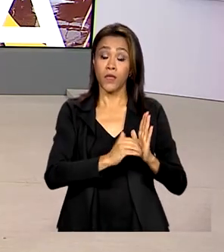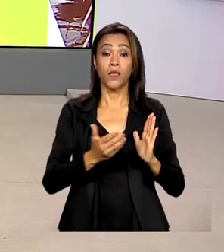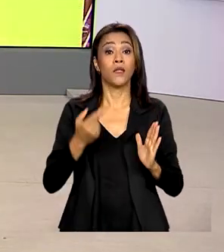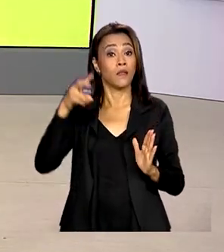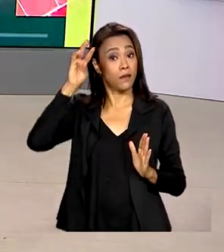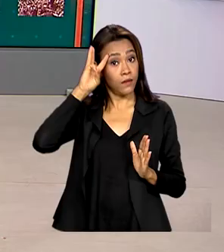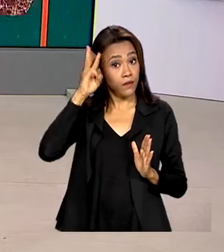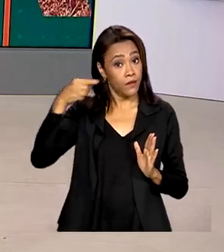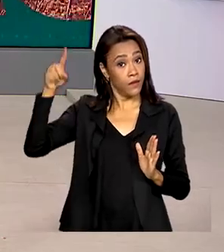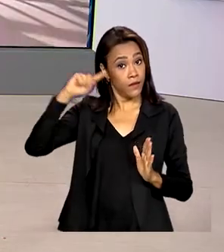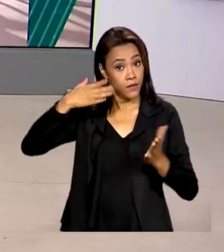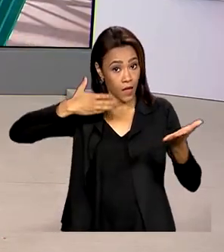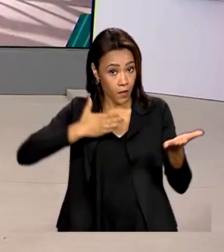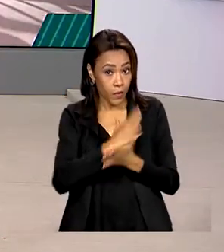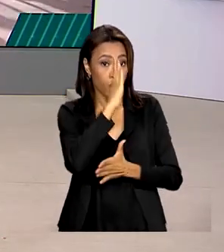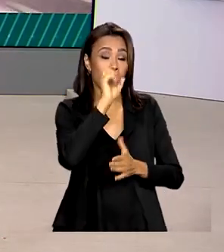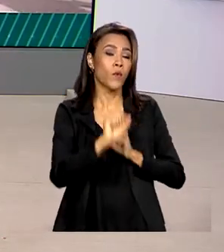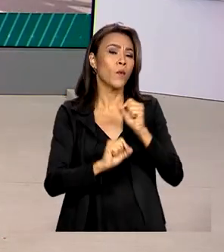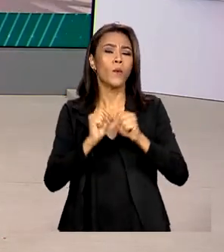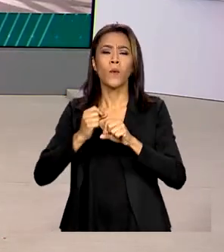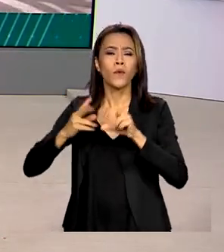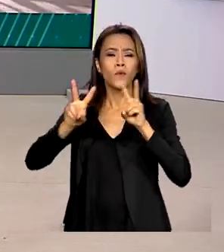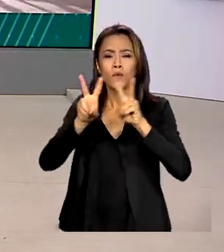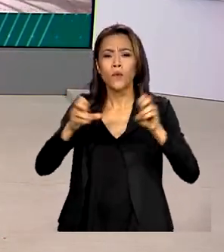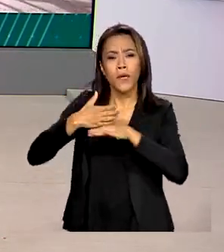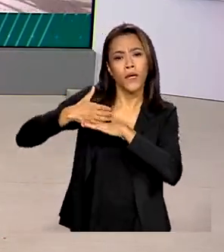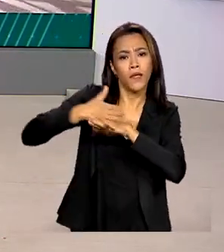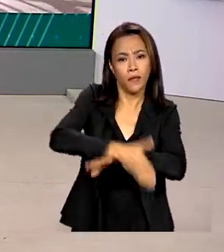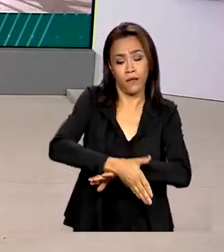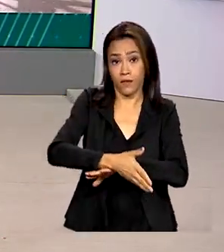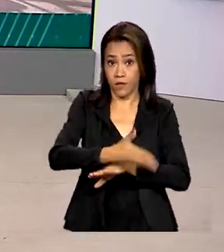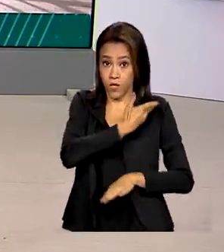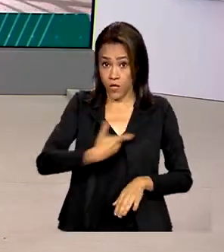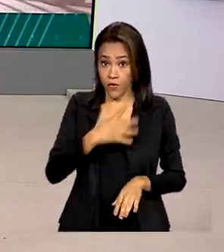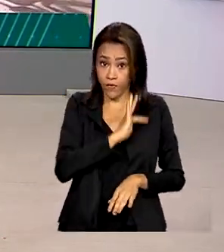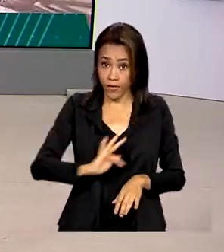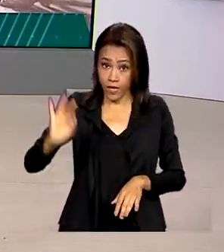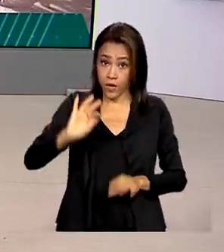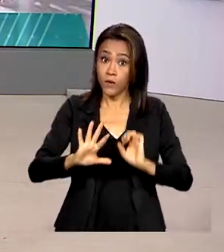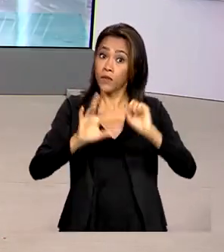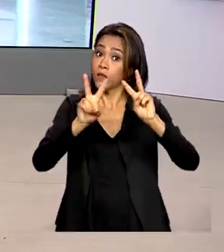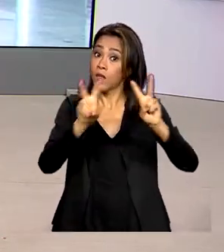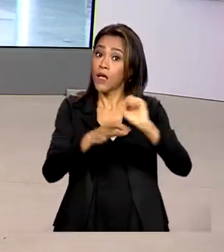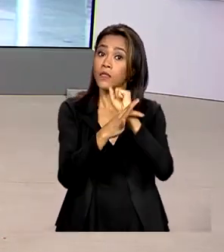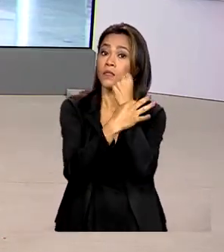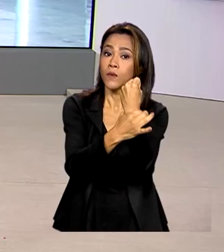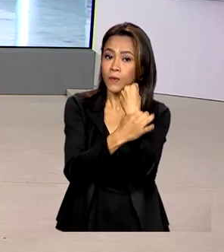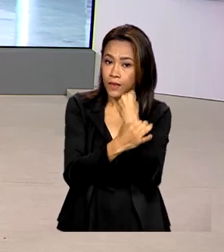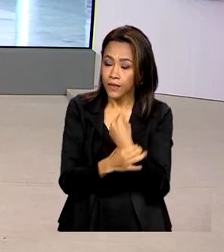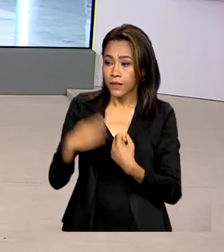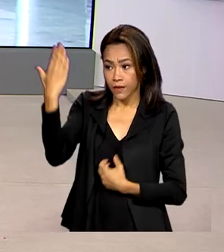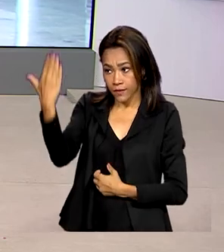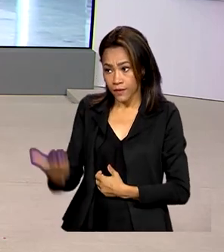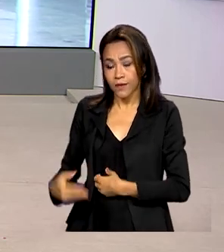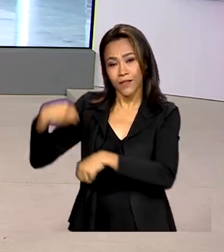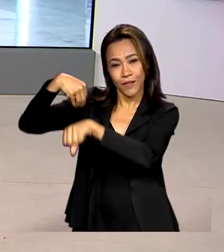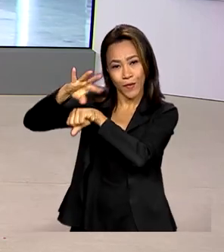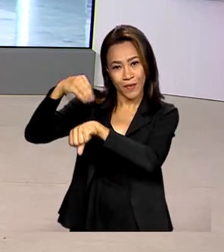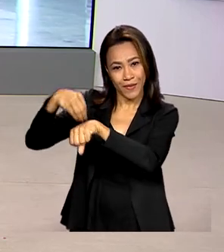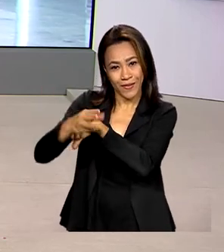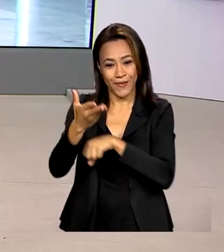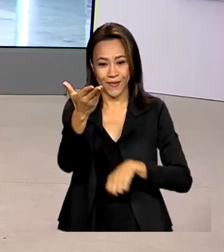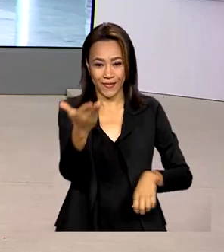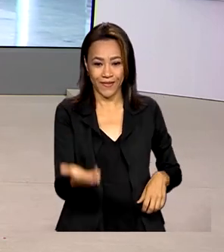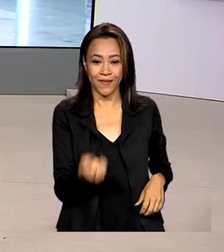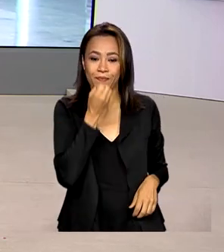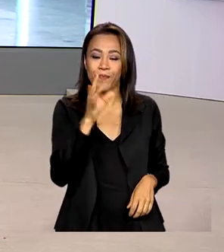-feira a intervenção federal na segurança pública do Distrito Federal. Glauco de Queiroz traz as informações ao vivo pra gente. Oi, Glauco,